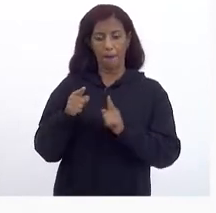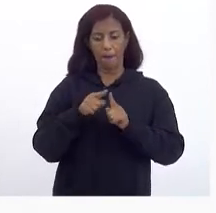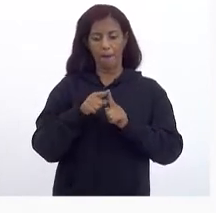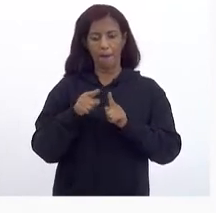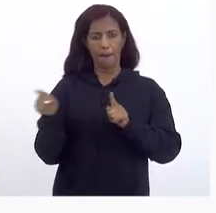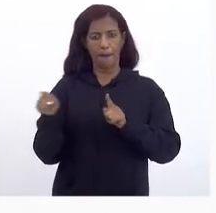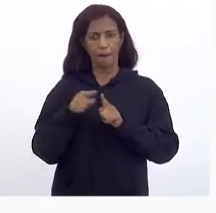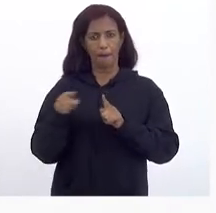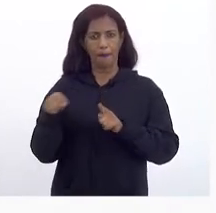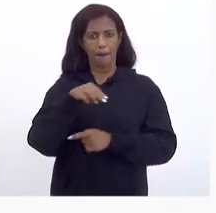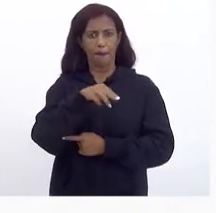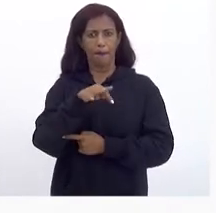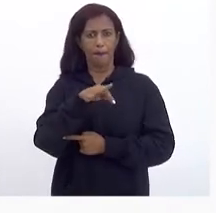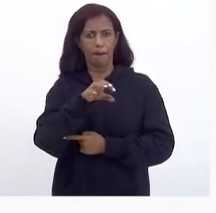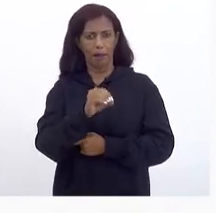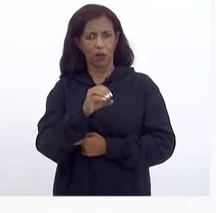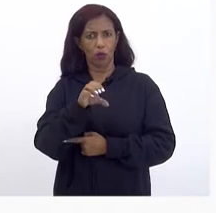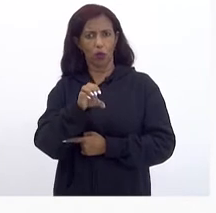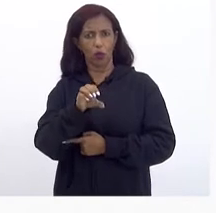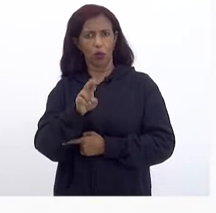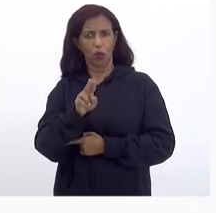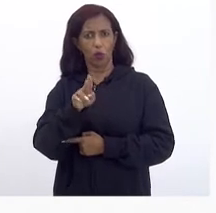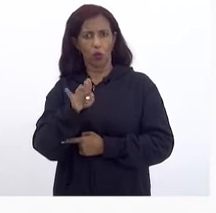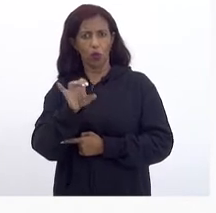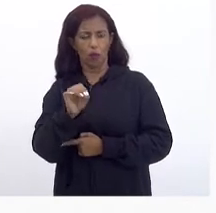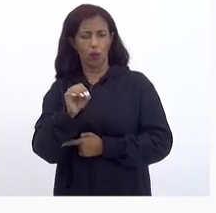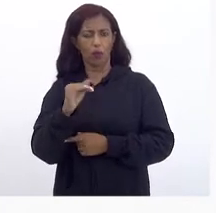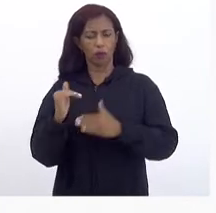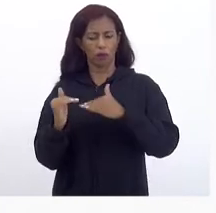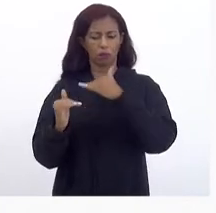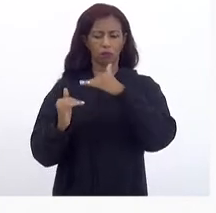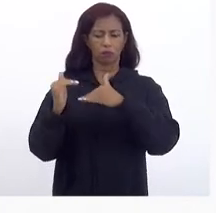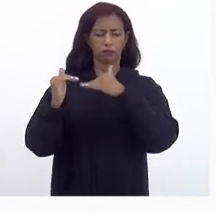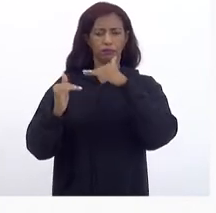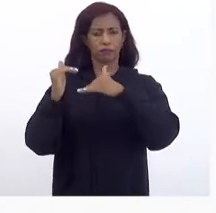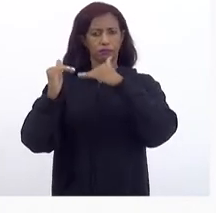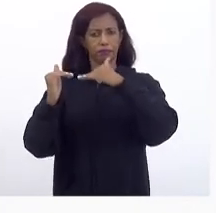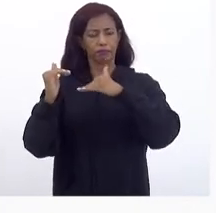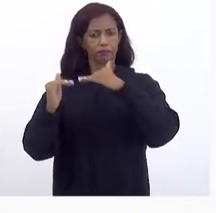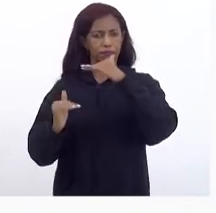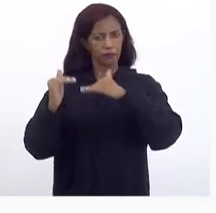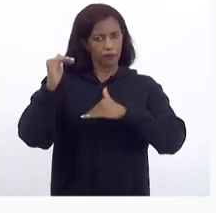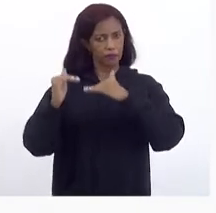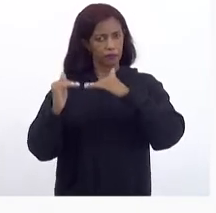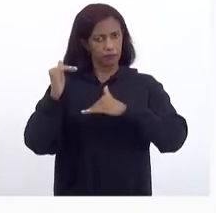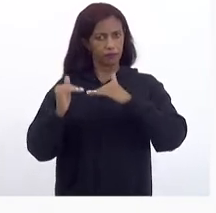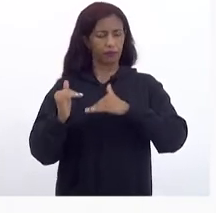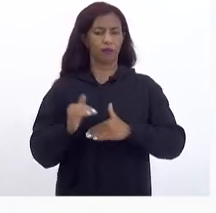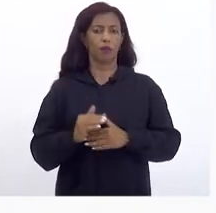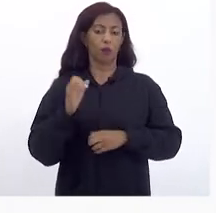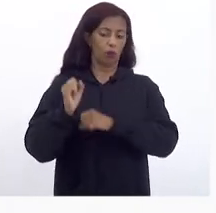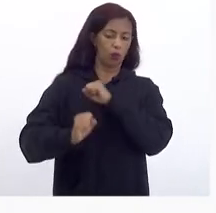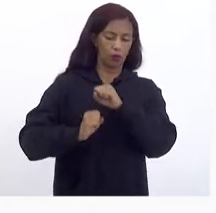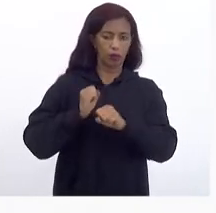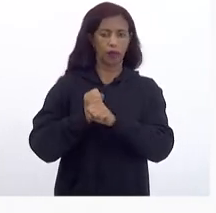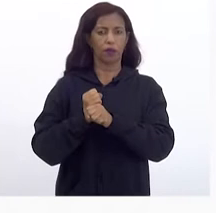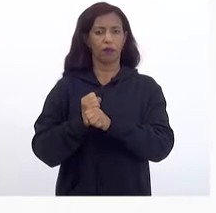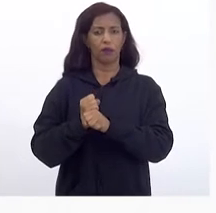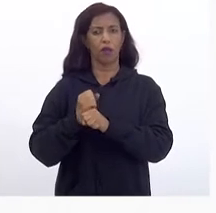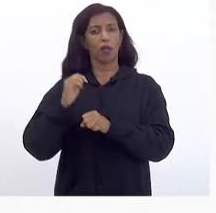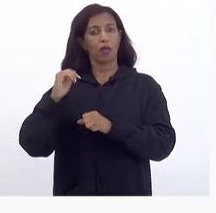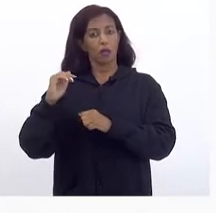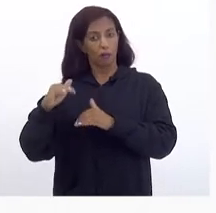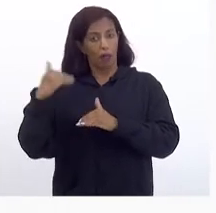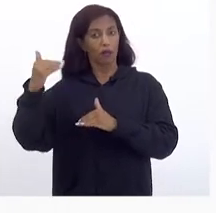Ano Então Tem um crescimento Bastante significativo No ano que vem E nos anos